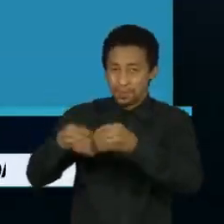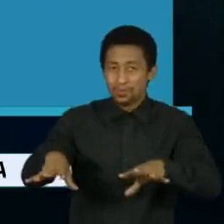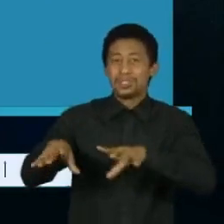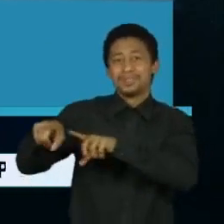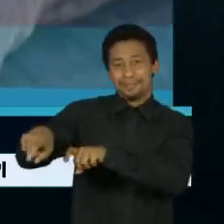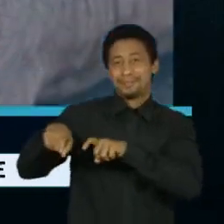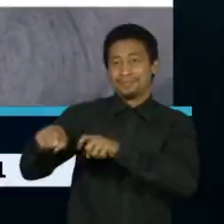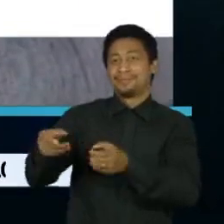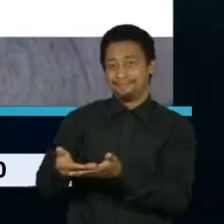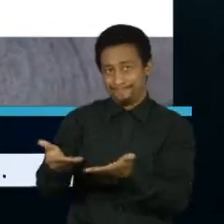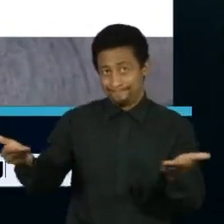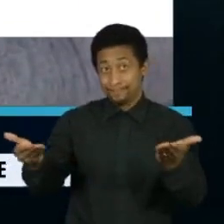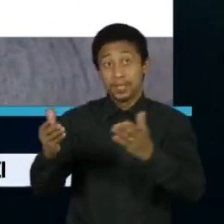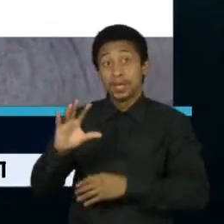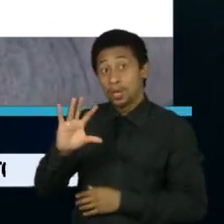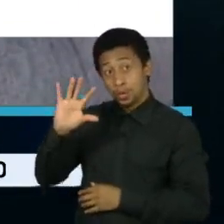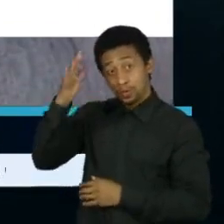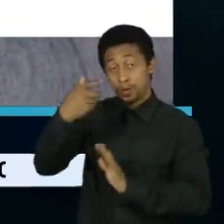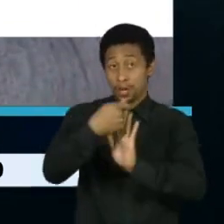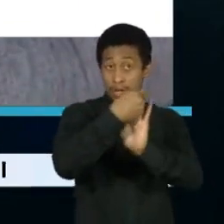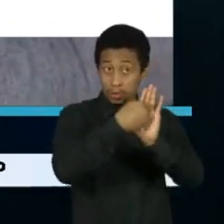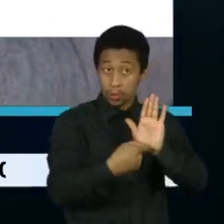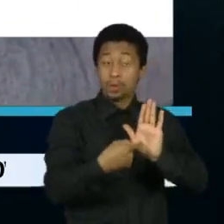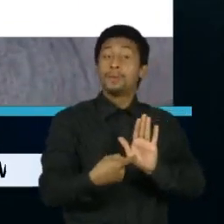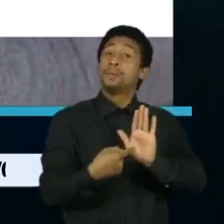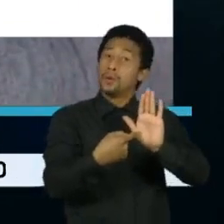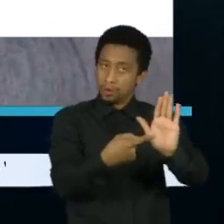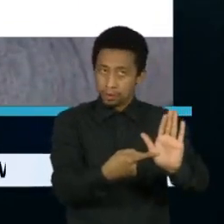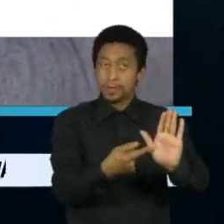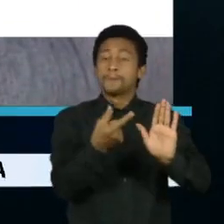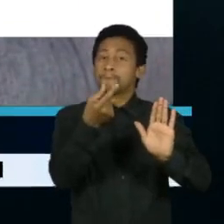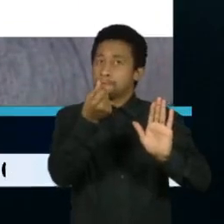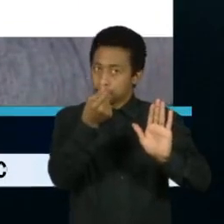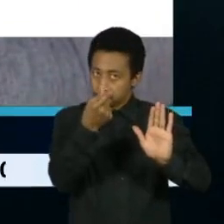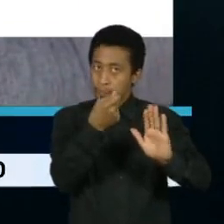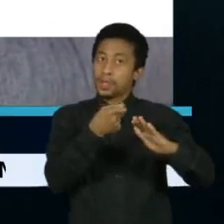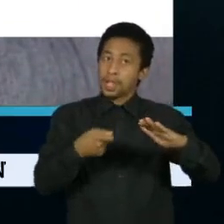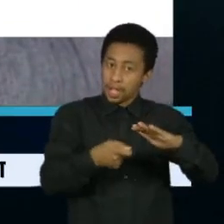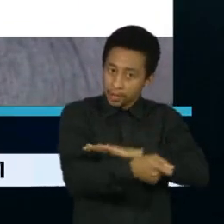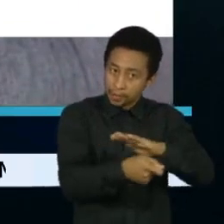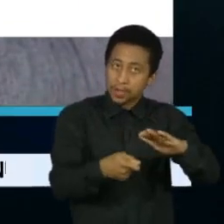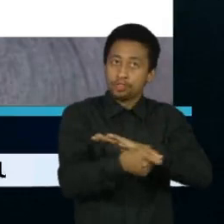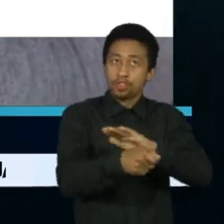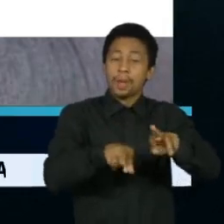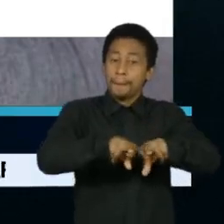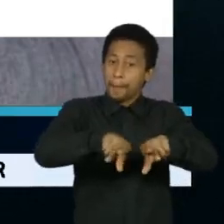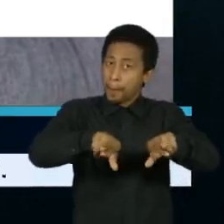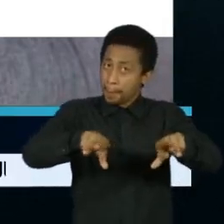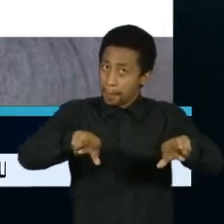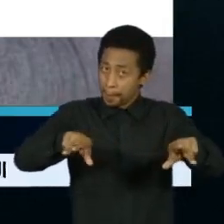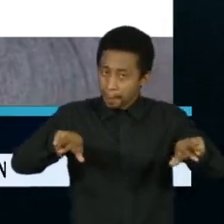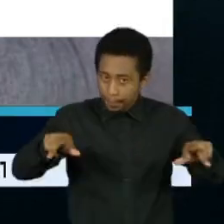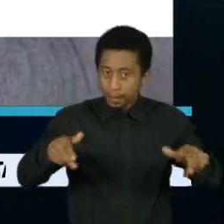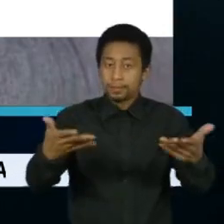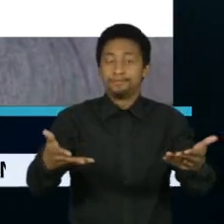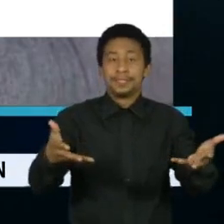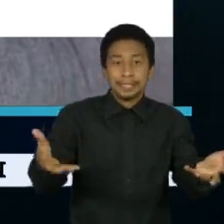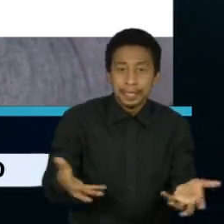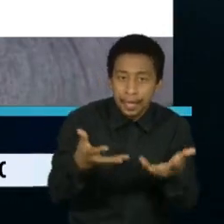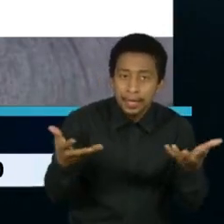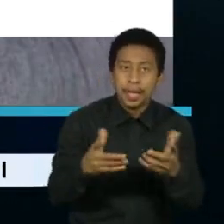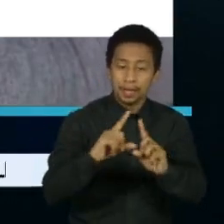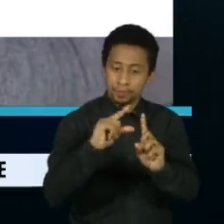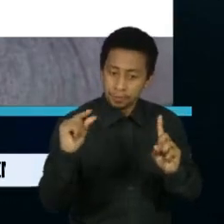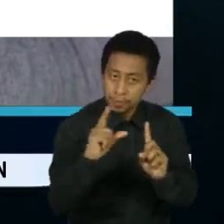A solução, aponta o relatório, é investir na diversificação, buscar maior variedade no plantio,